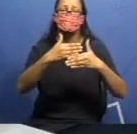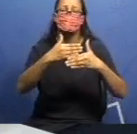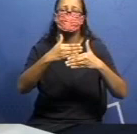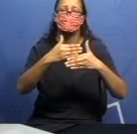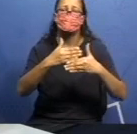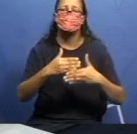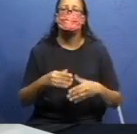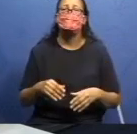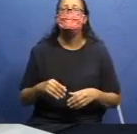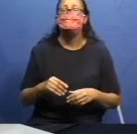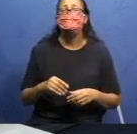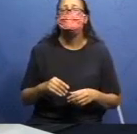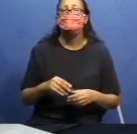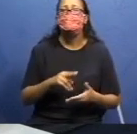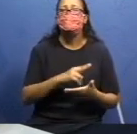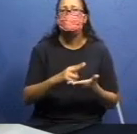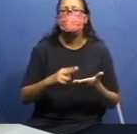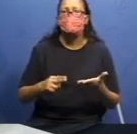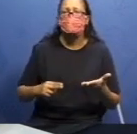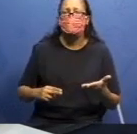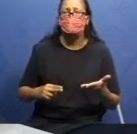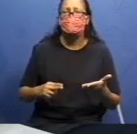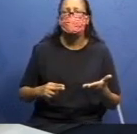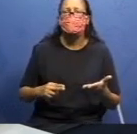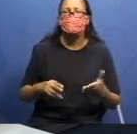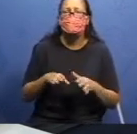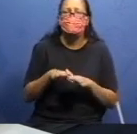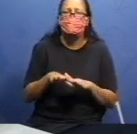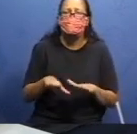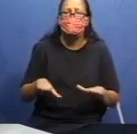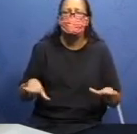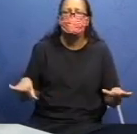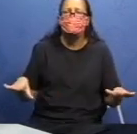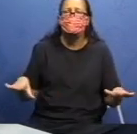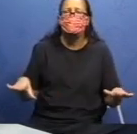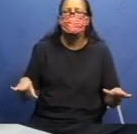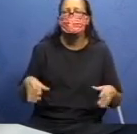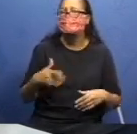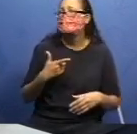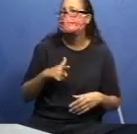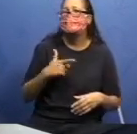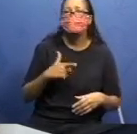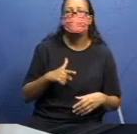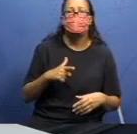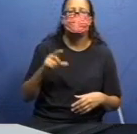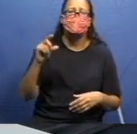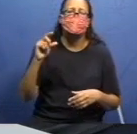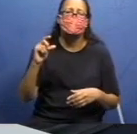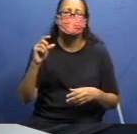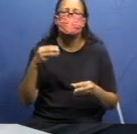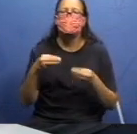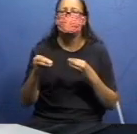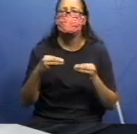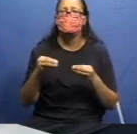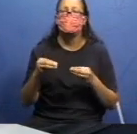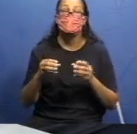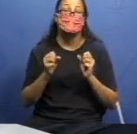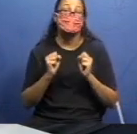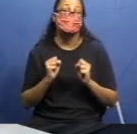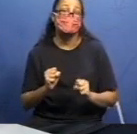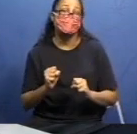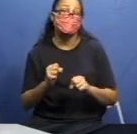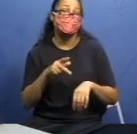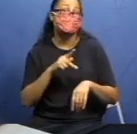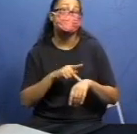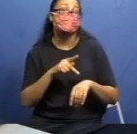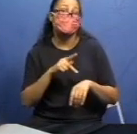essa atividade também. A tampinha, arrumei a tampinha, não tenho tampinha, professor, não consegui tampinha. Eu posso pegar pedrinhas. O que vocês